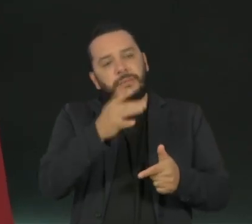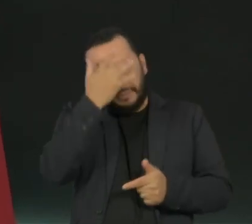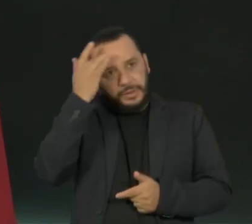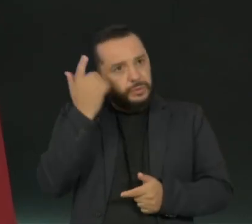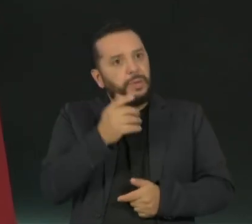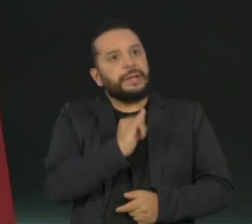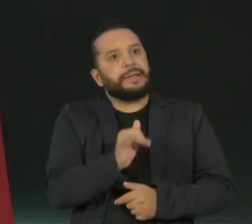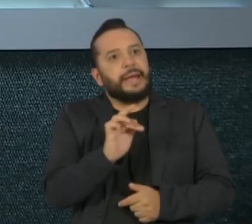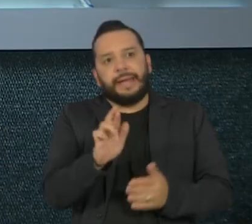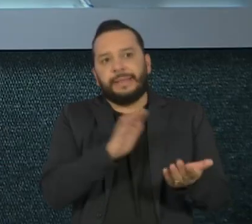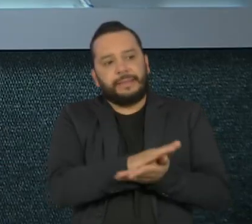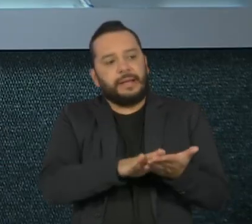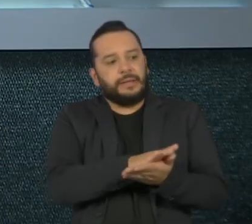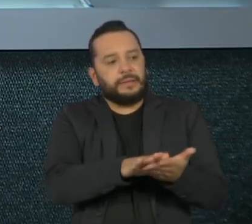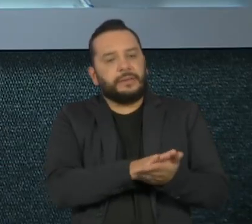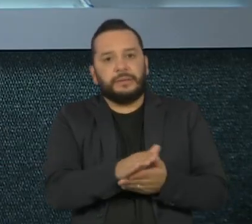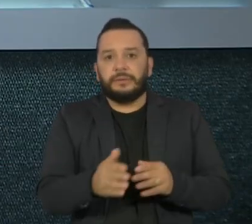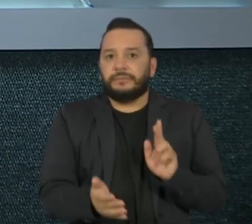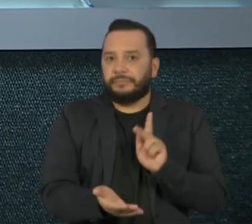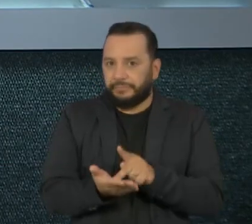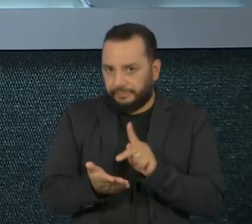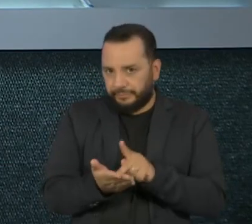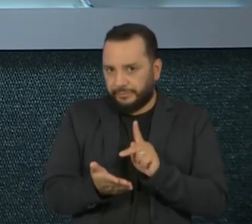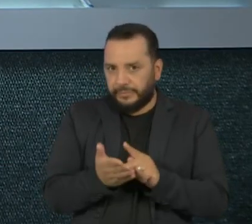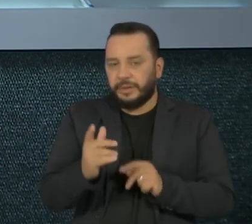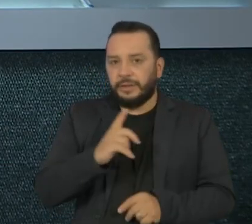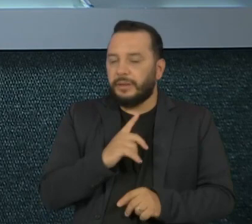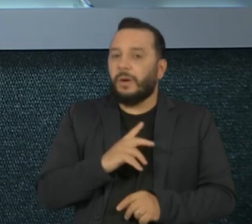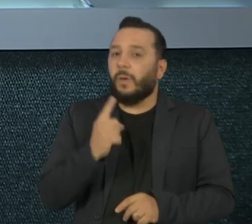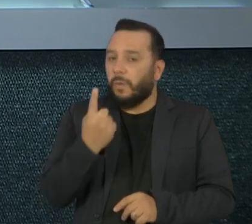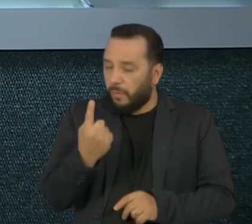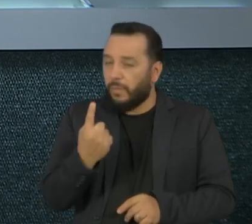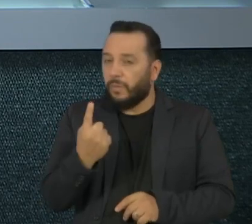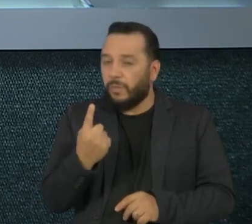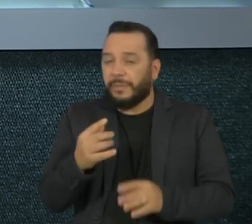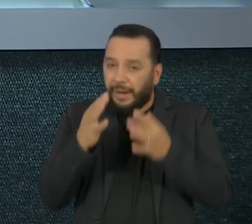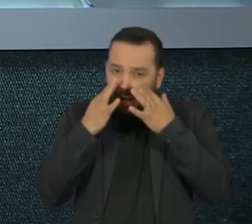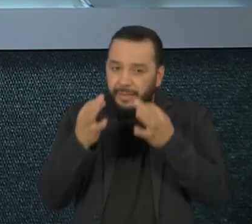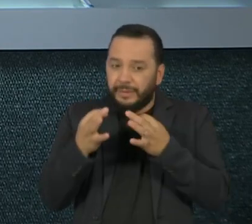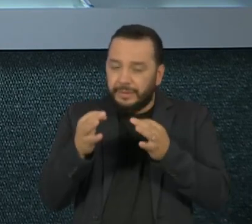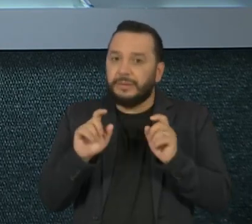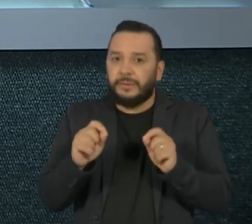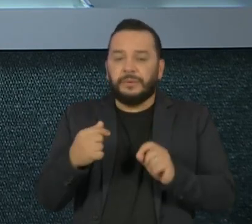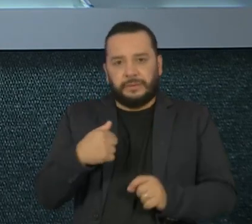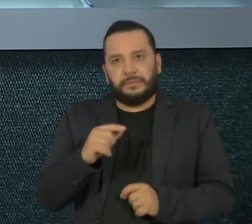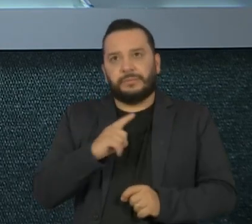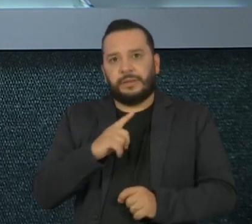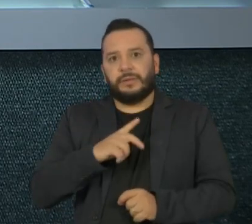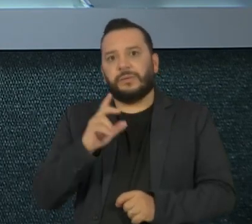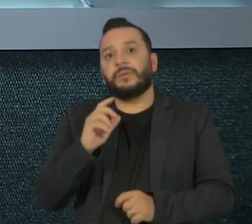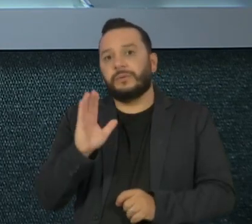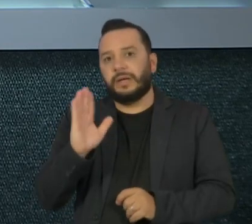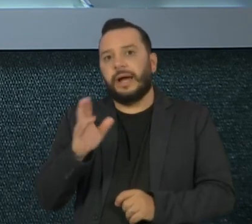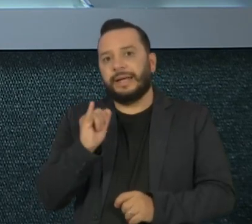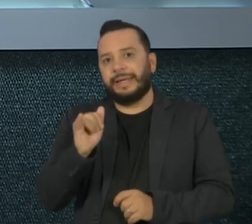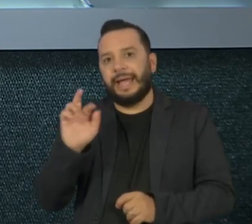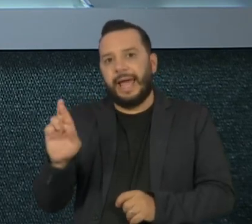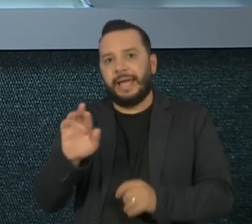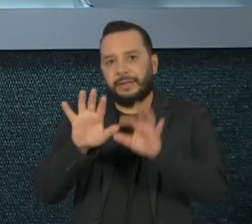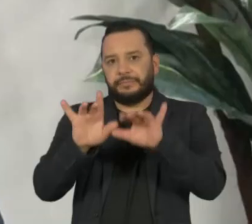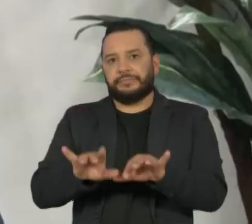não faz a declaração. Exatamente. Uma das coisas que as pessoas não observam, como eu tenho a declaração e é um item